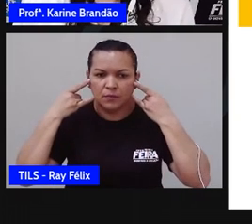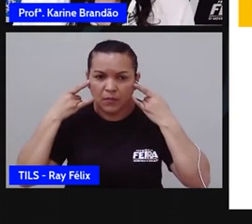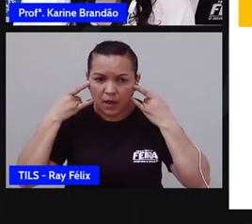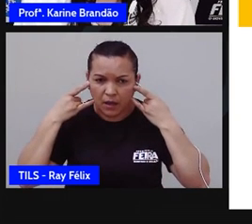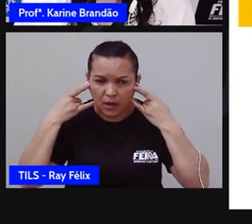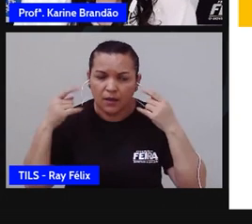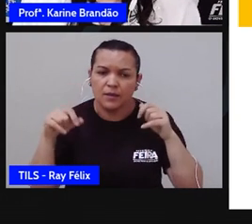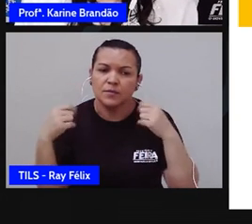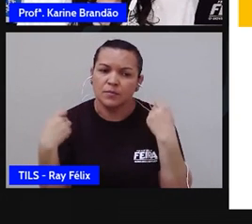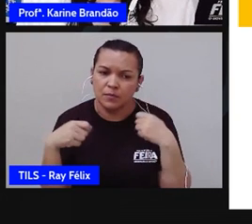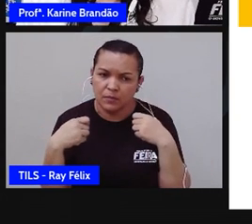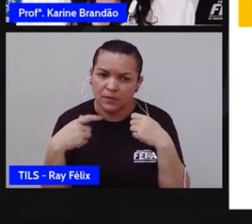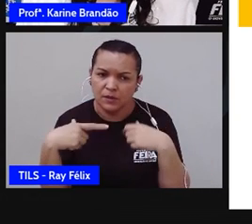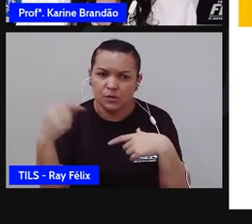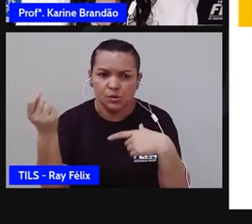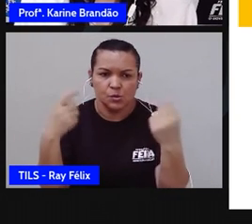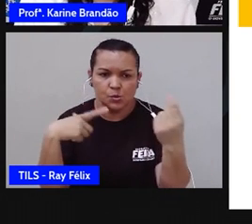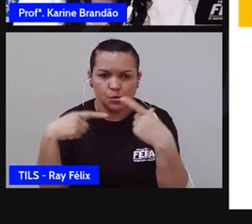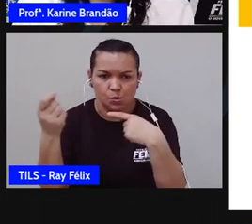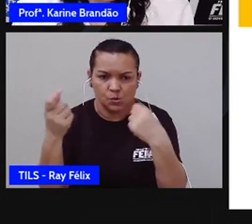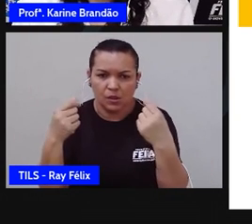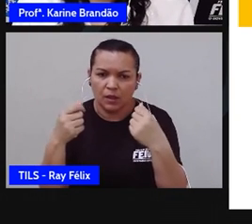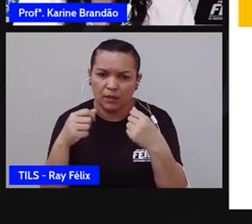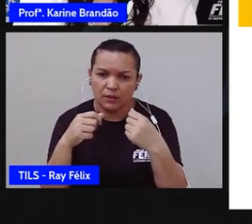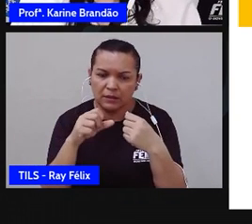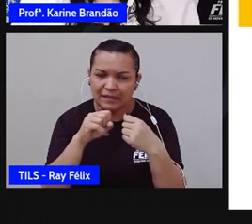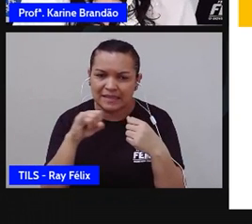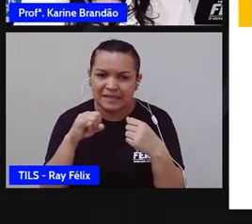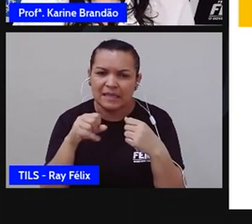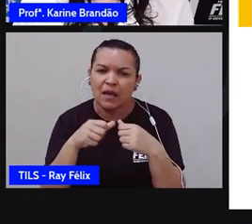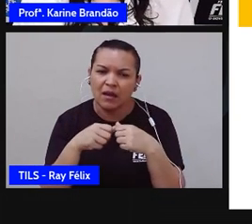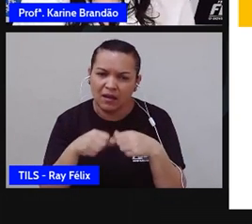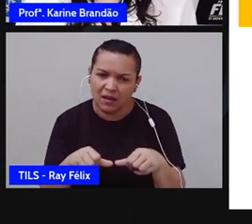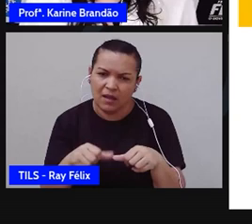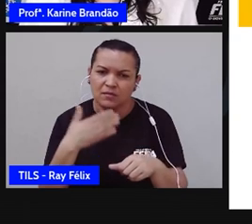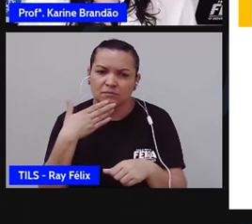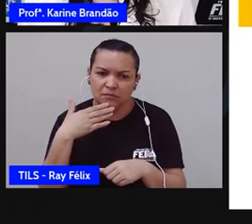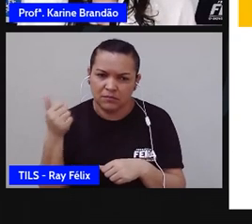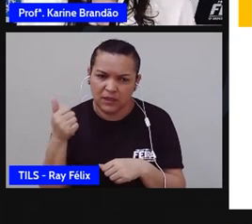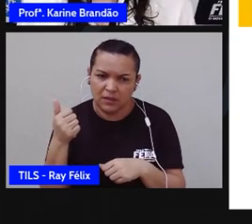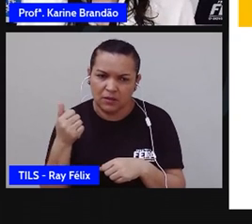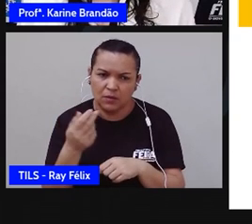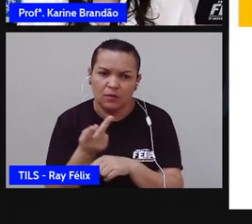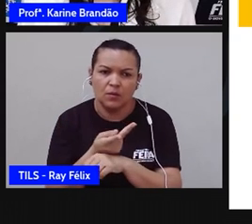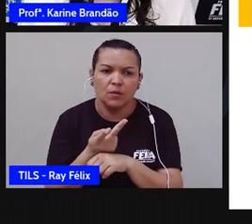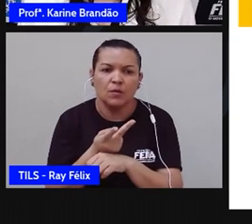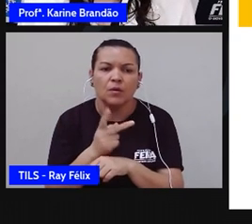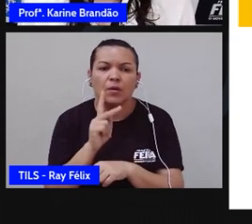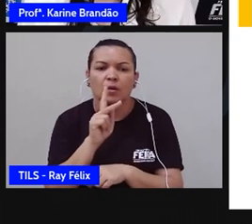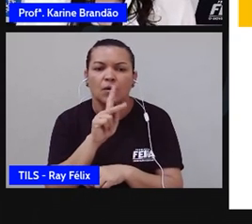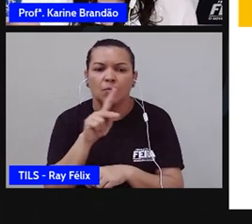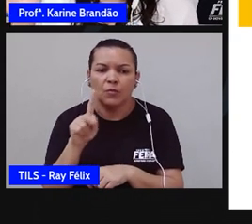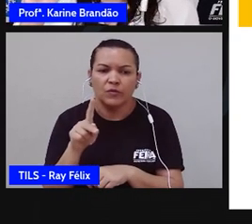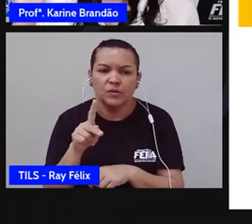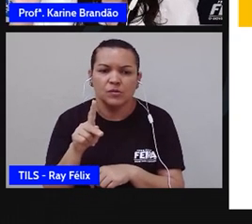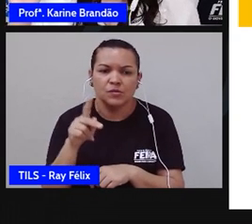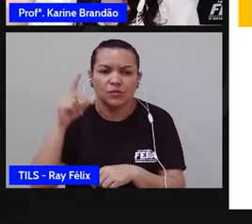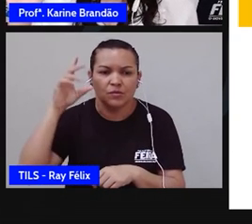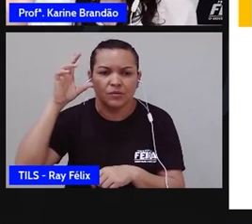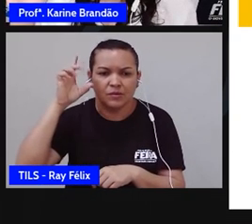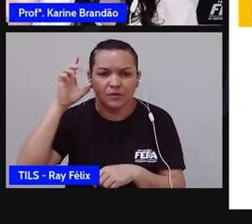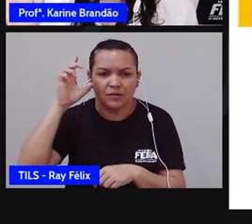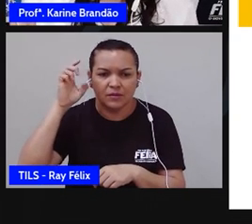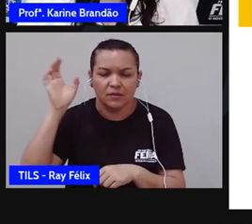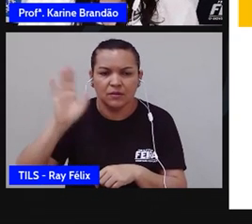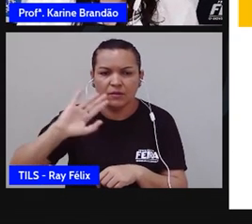Se precisarem sair, e se puder, fiquem em casa. Qualquer coisa, entrem em contato comigo pelas redes sociais, e